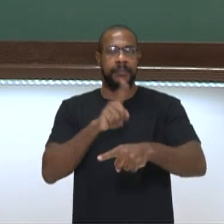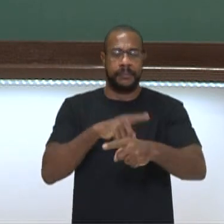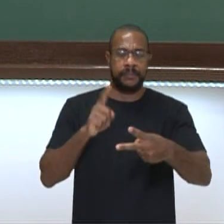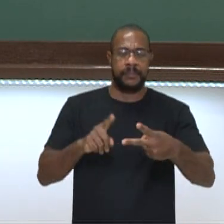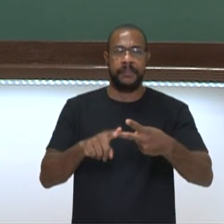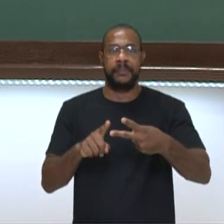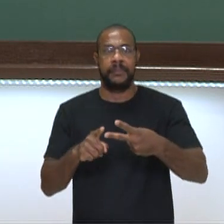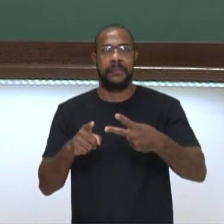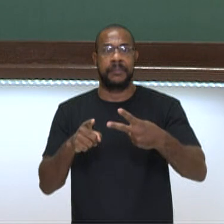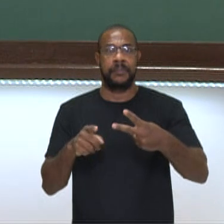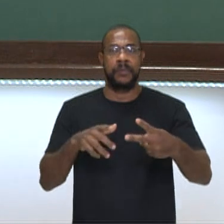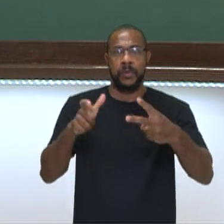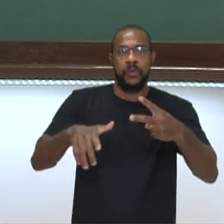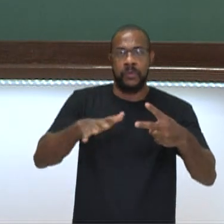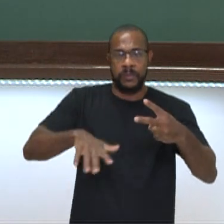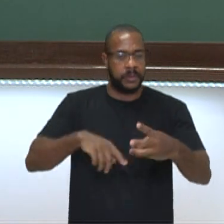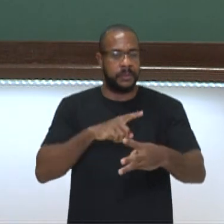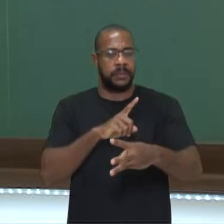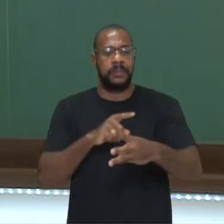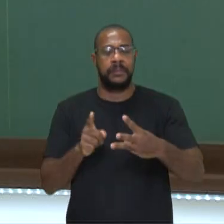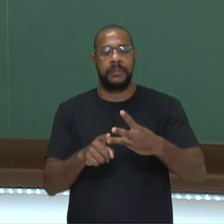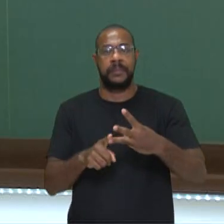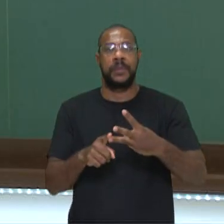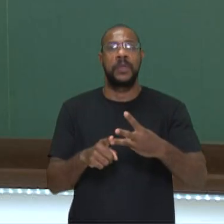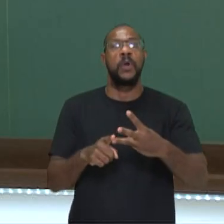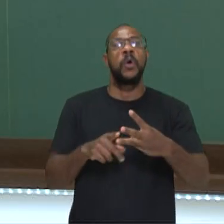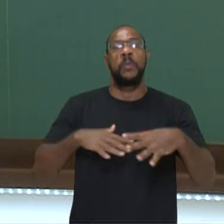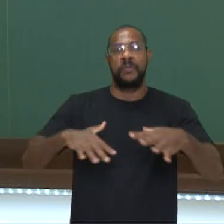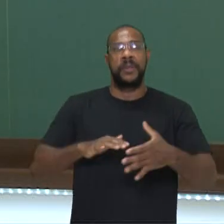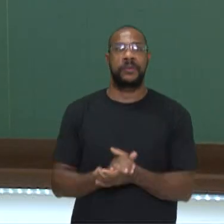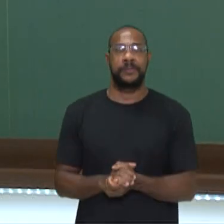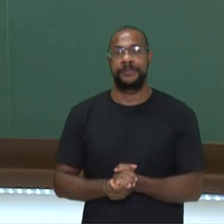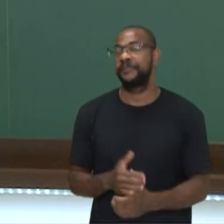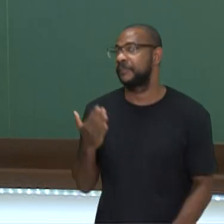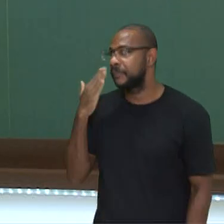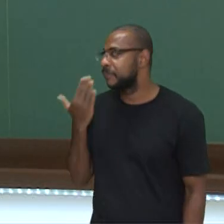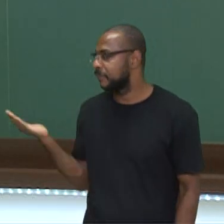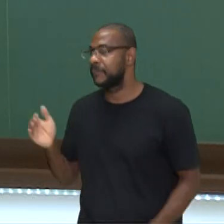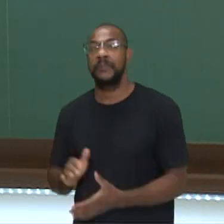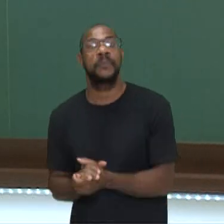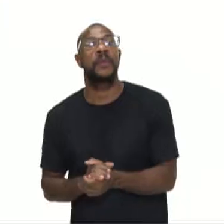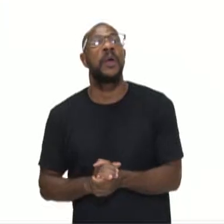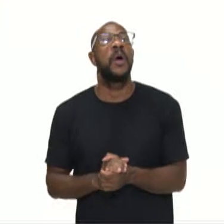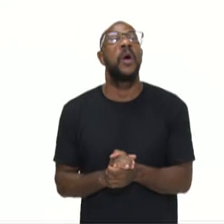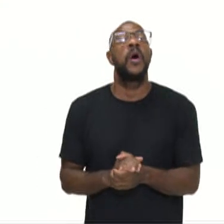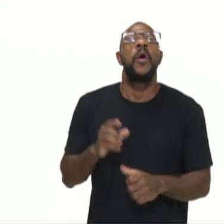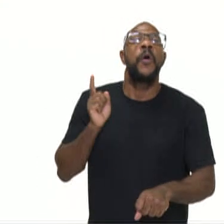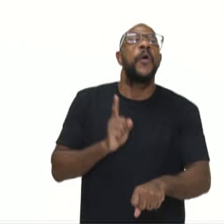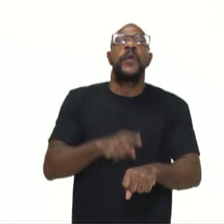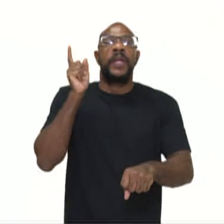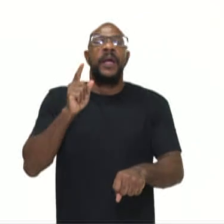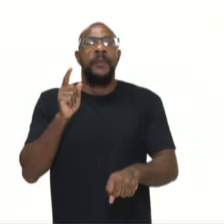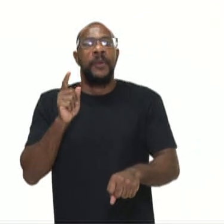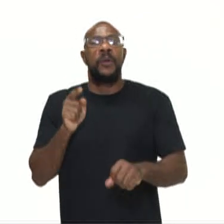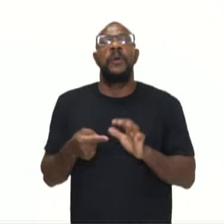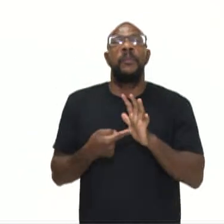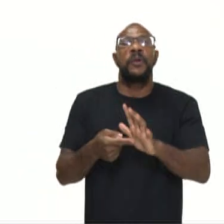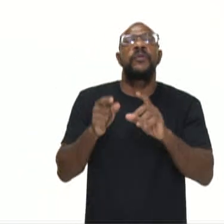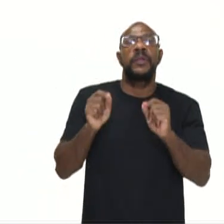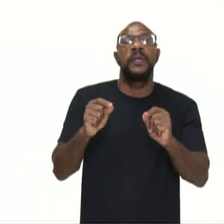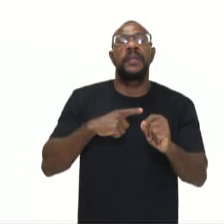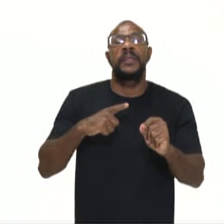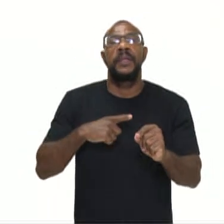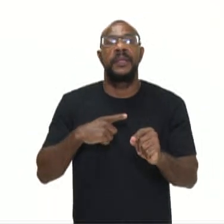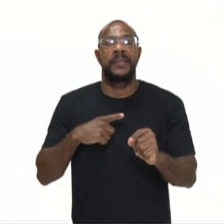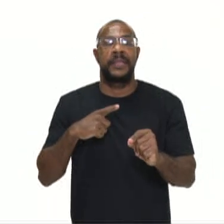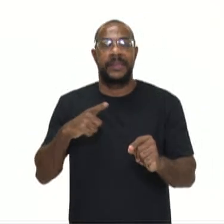e o movimento. Falando do tempo, corresponde aos referenciais temporais que constituem